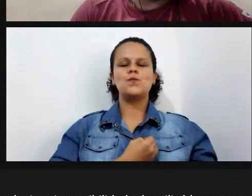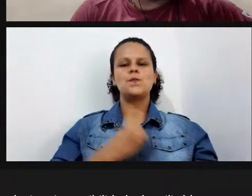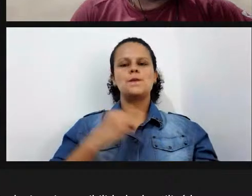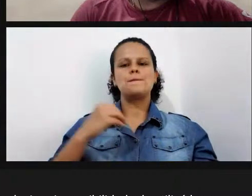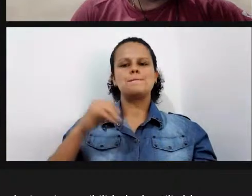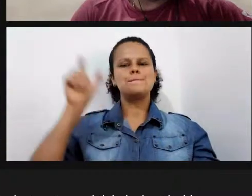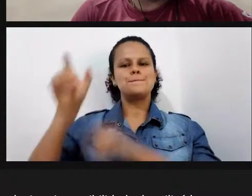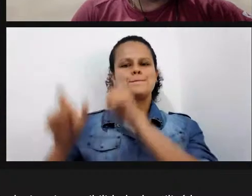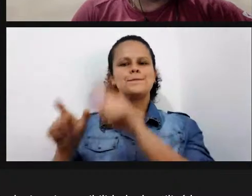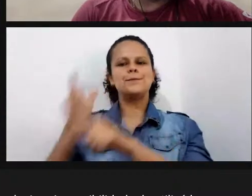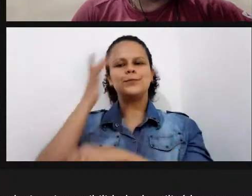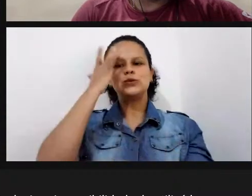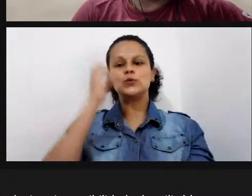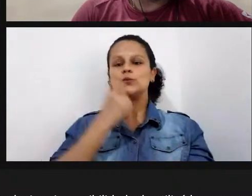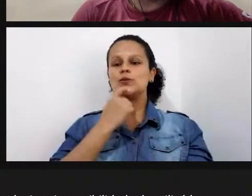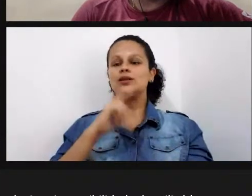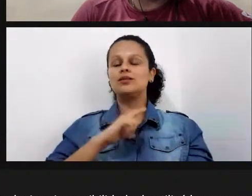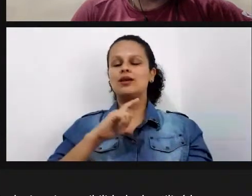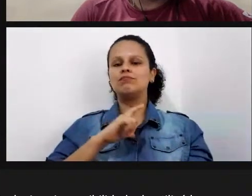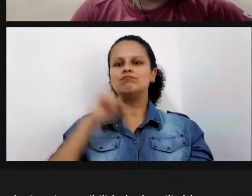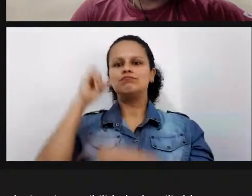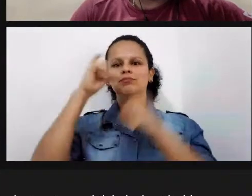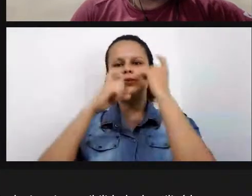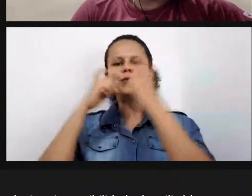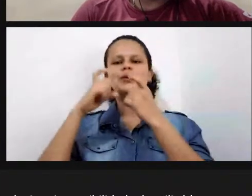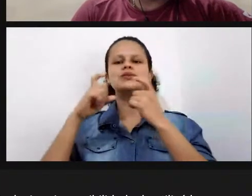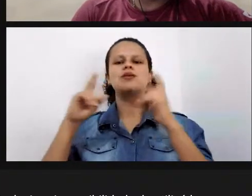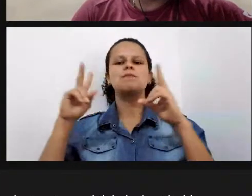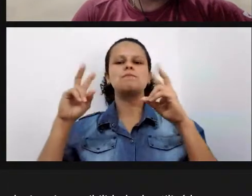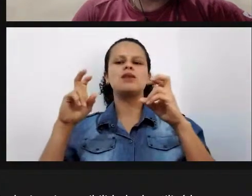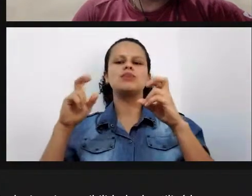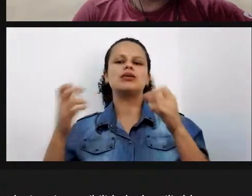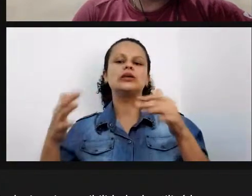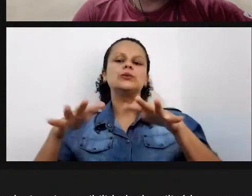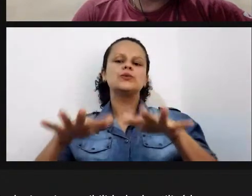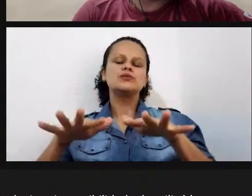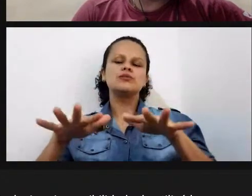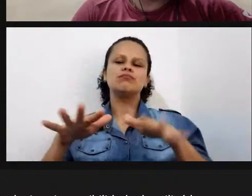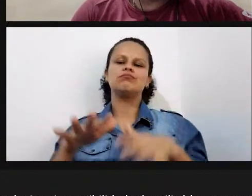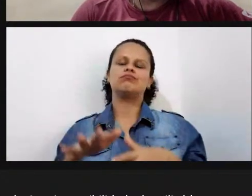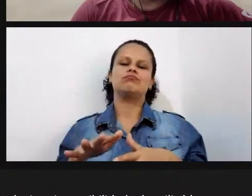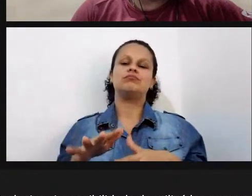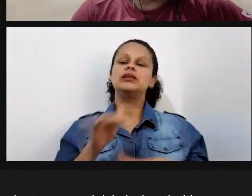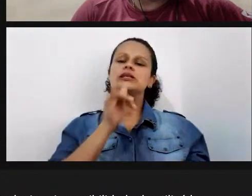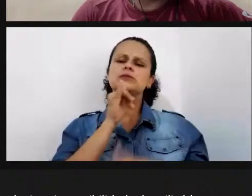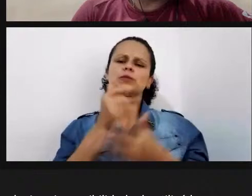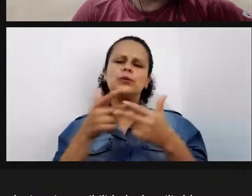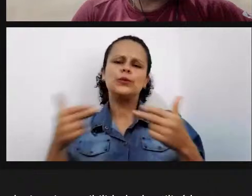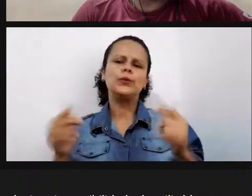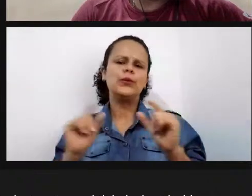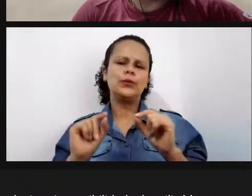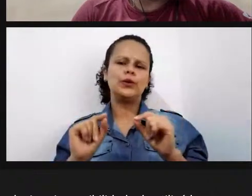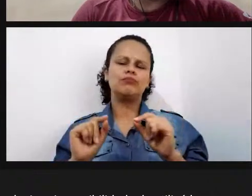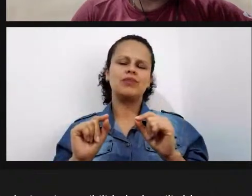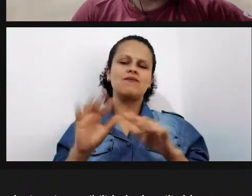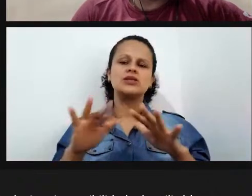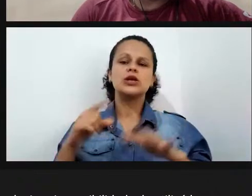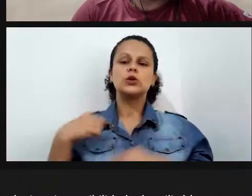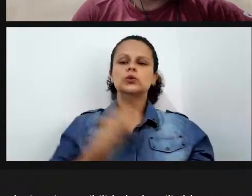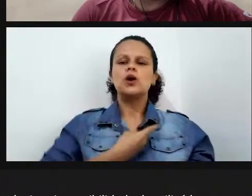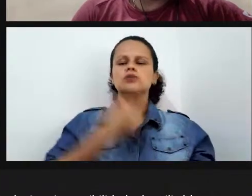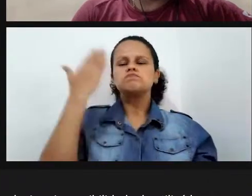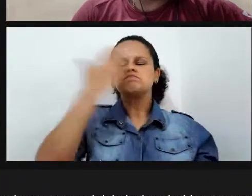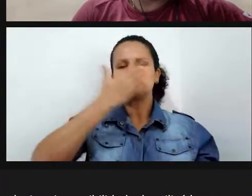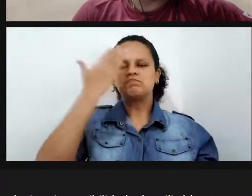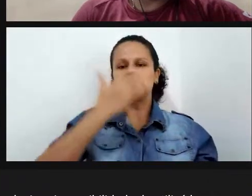inclusão inclusive coisas que às vezes nos passam desapercebidas né eu lembro muito quando a gente foi visitar uma